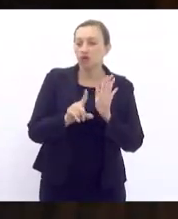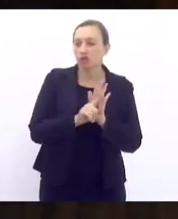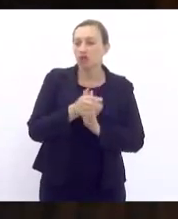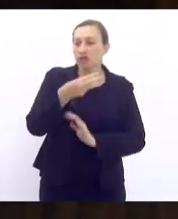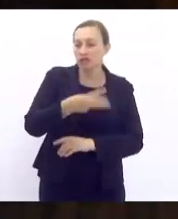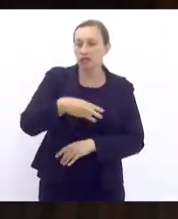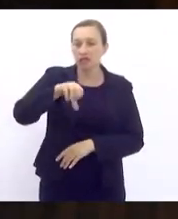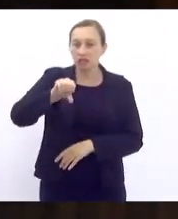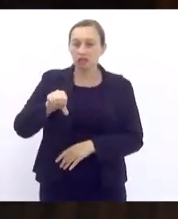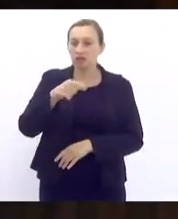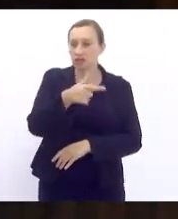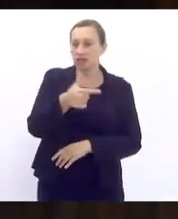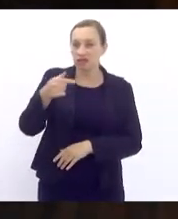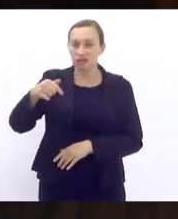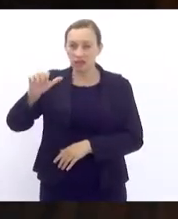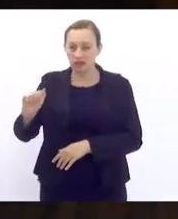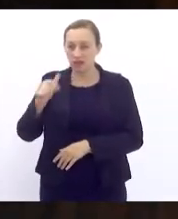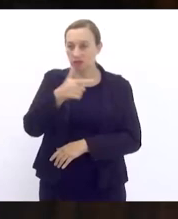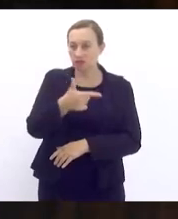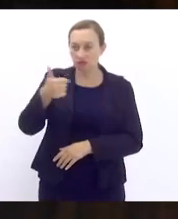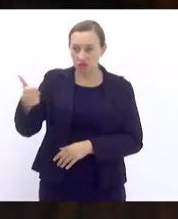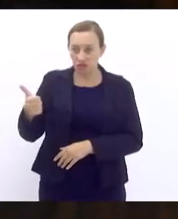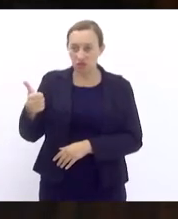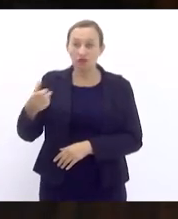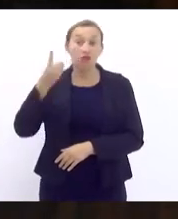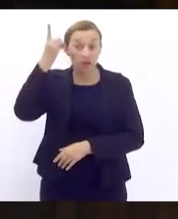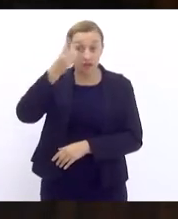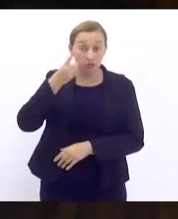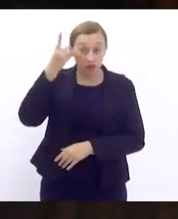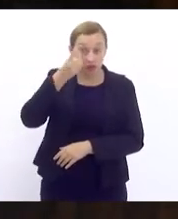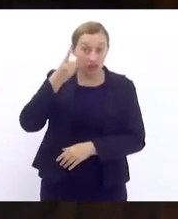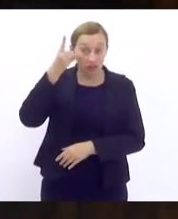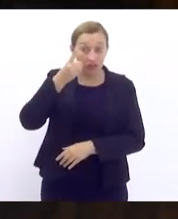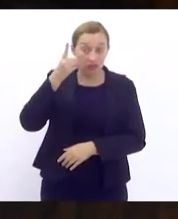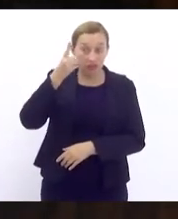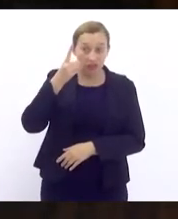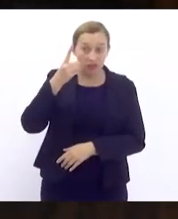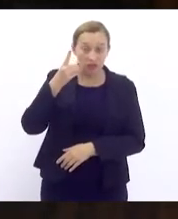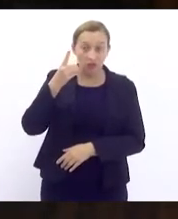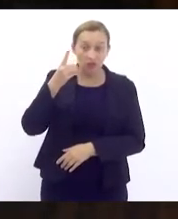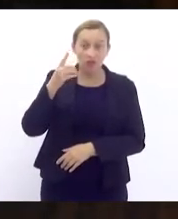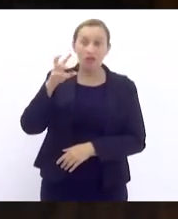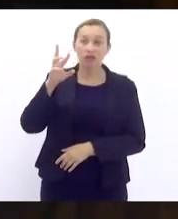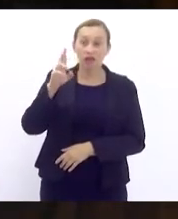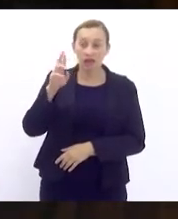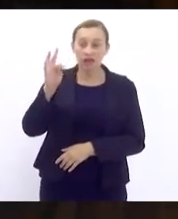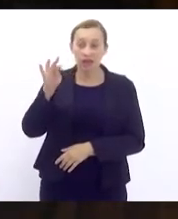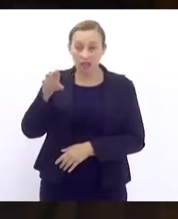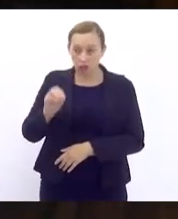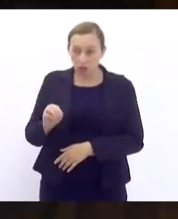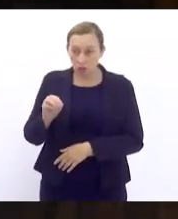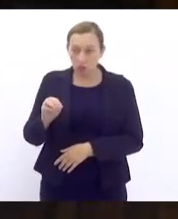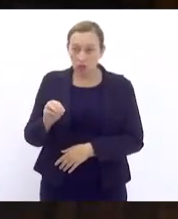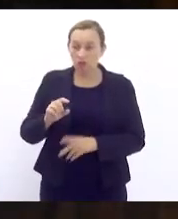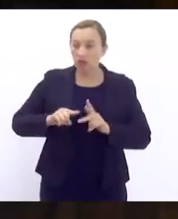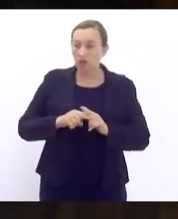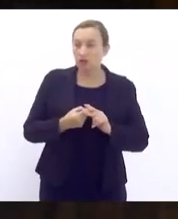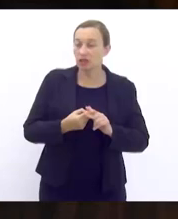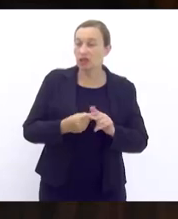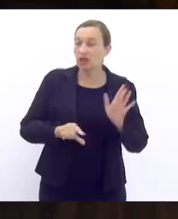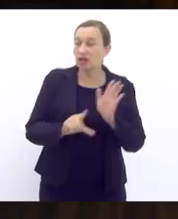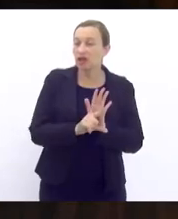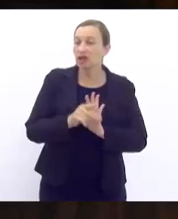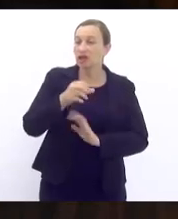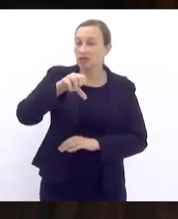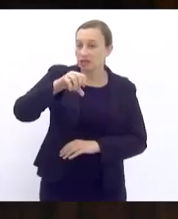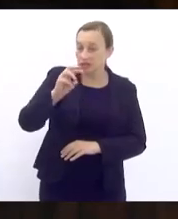3917A de 2021, de autoria do deputado Renato Zaca, que altera o anexo da lei